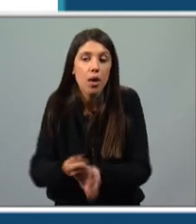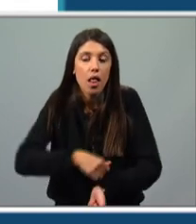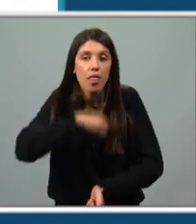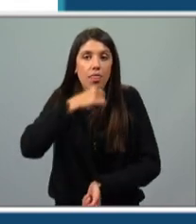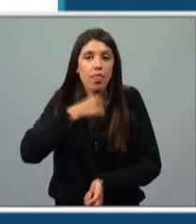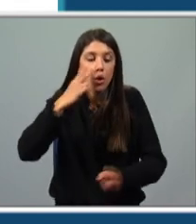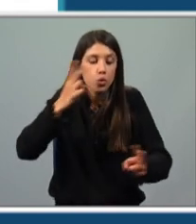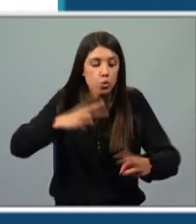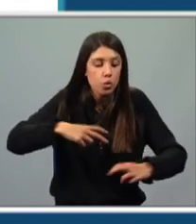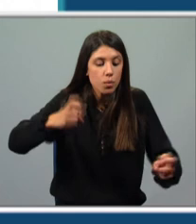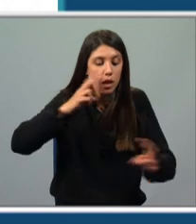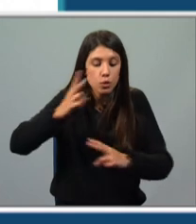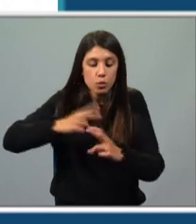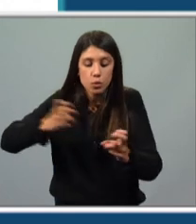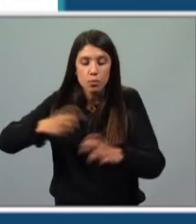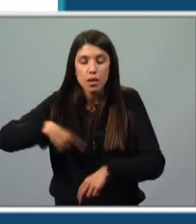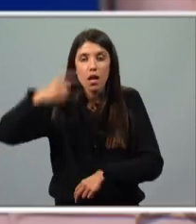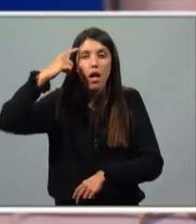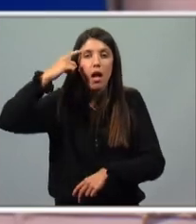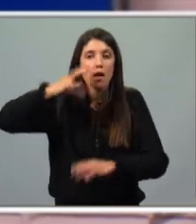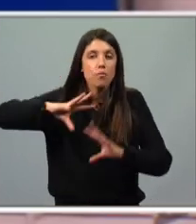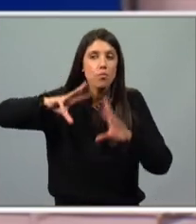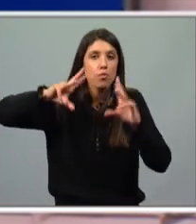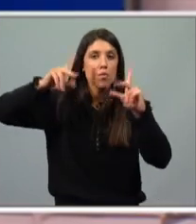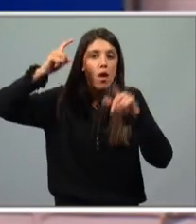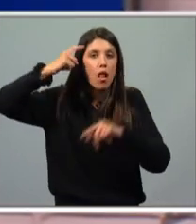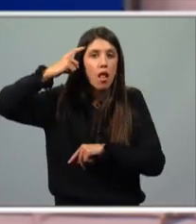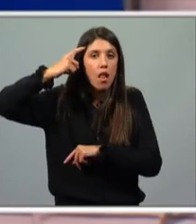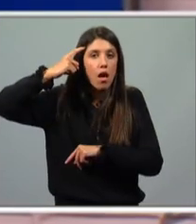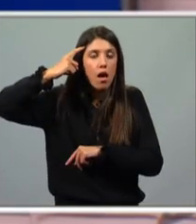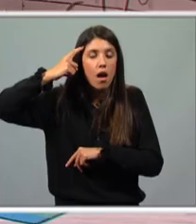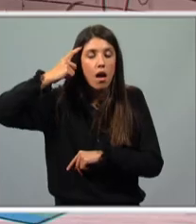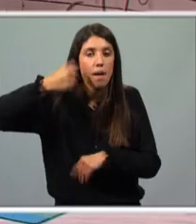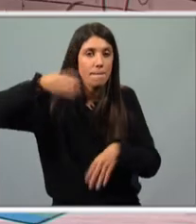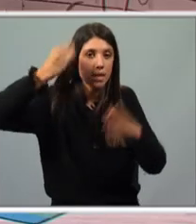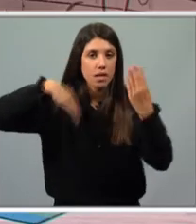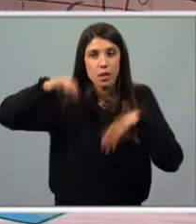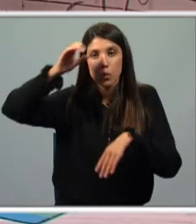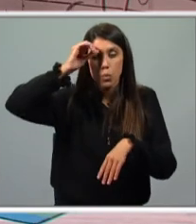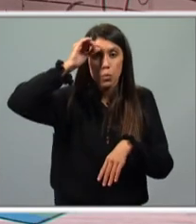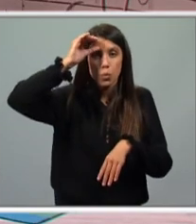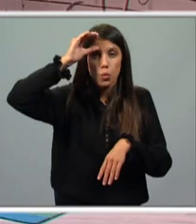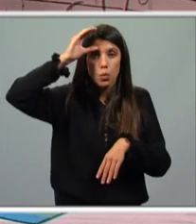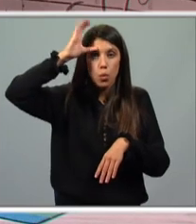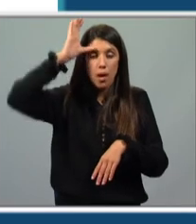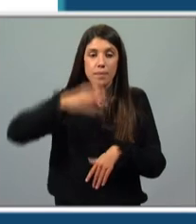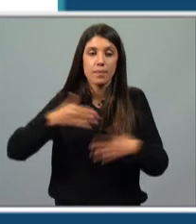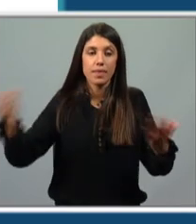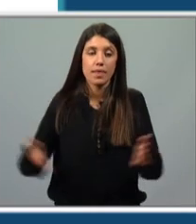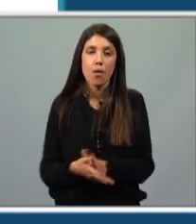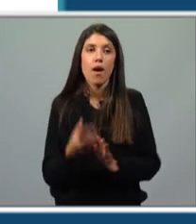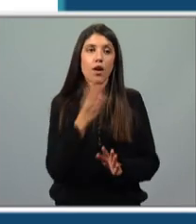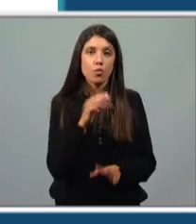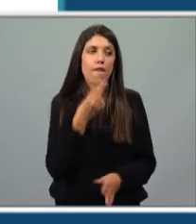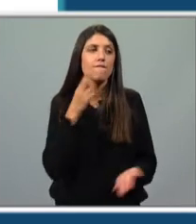descobrindo e construindo o saber. É isso que acontece aqui. João, ah, é verdade. Lembrei-me